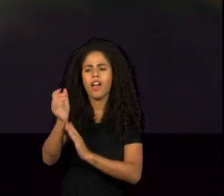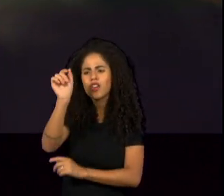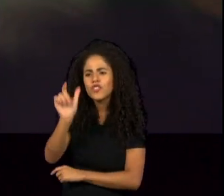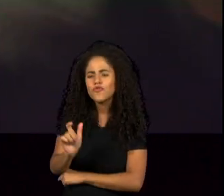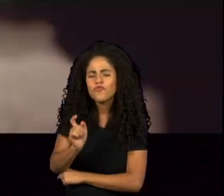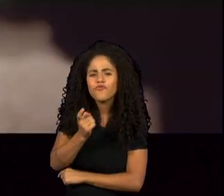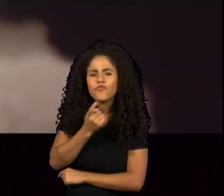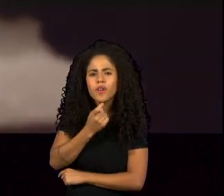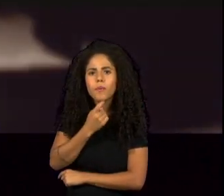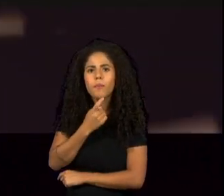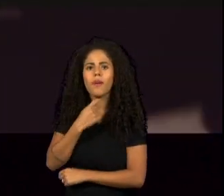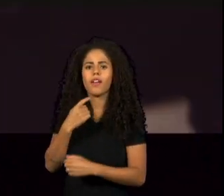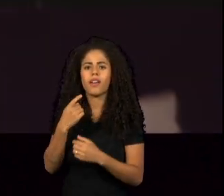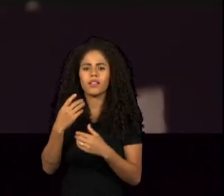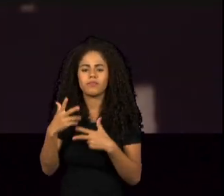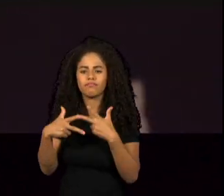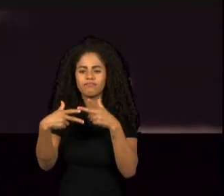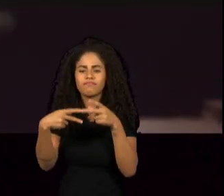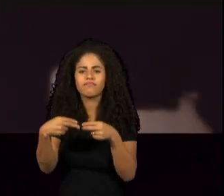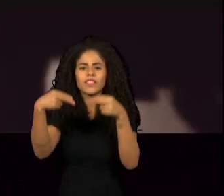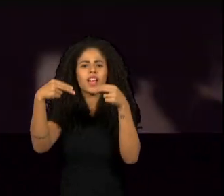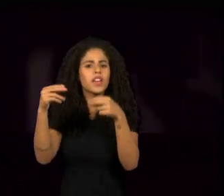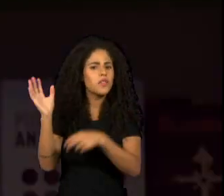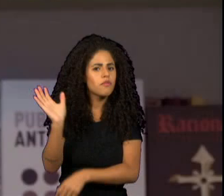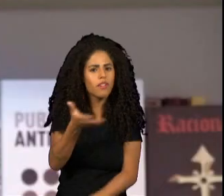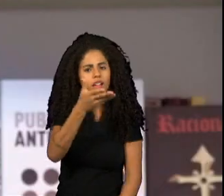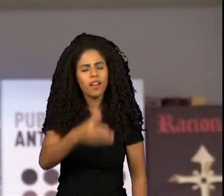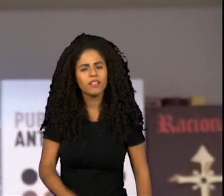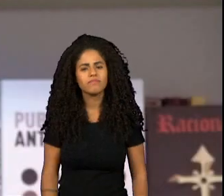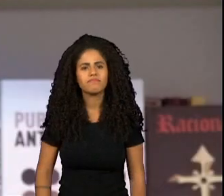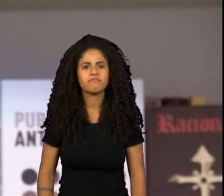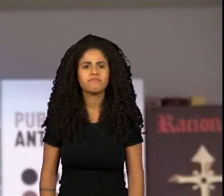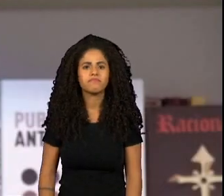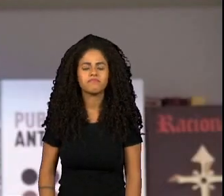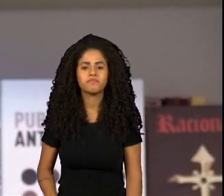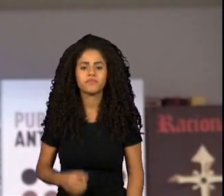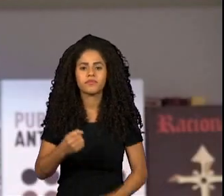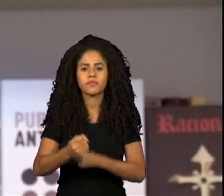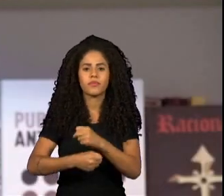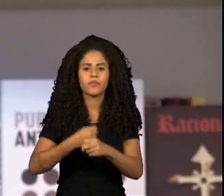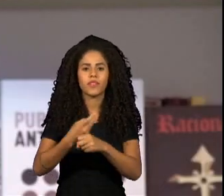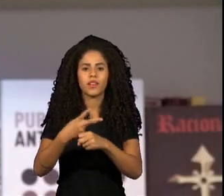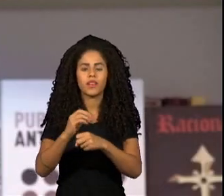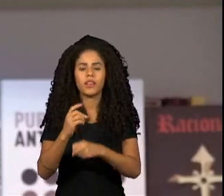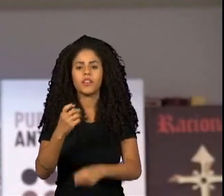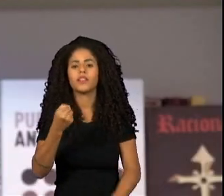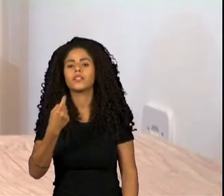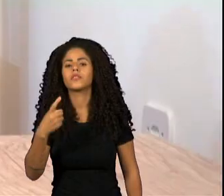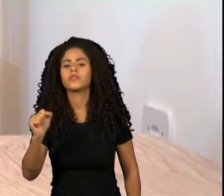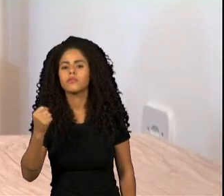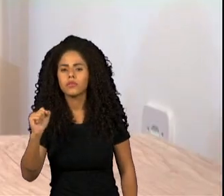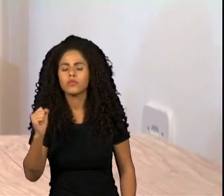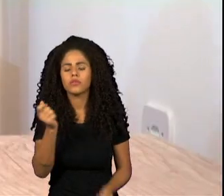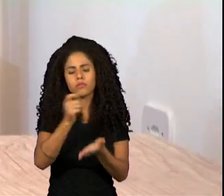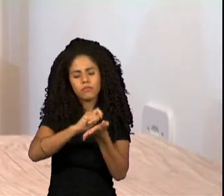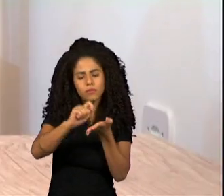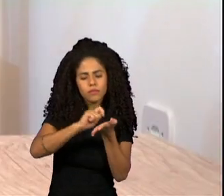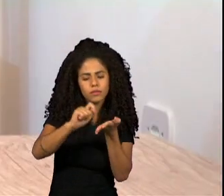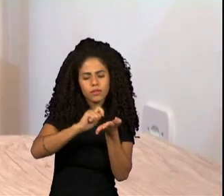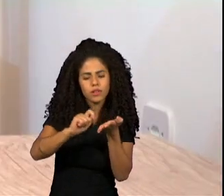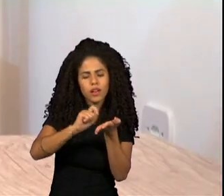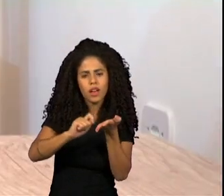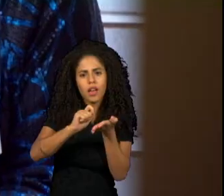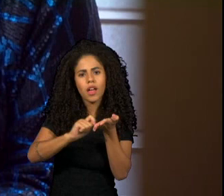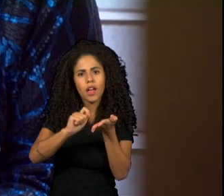Os presentes estão no baú. Corre lá! Em 2018, em meados de 2018, a gente escreveu um livro chamado